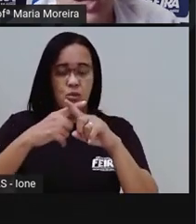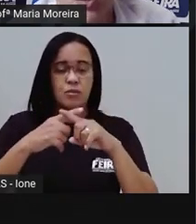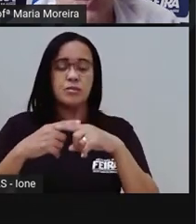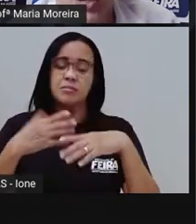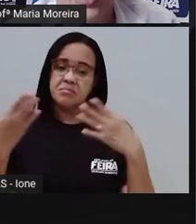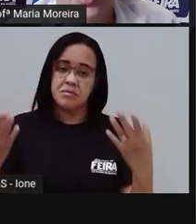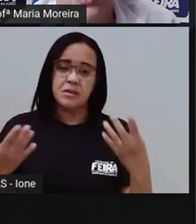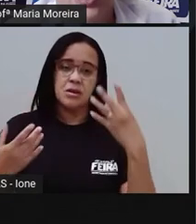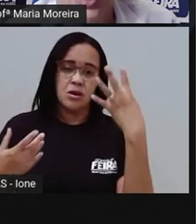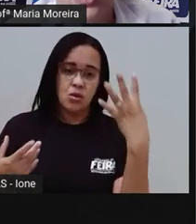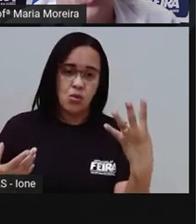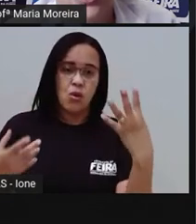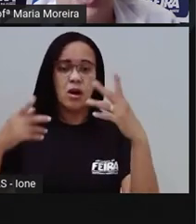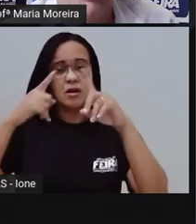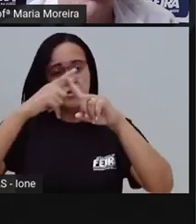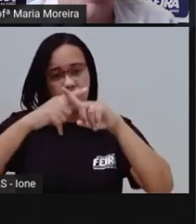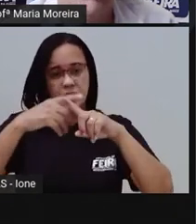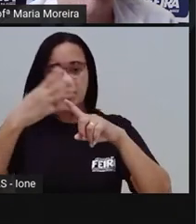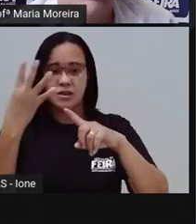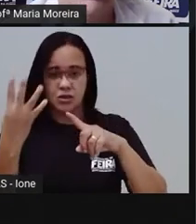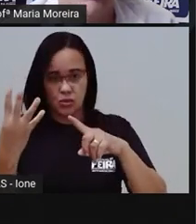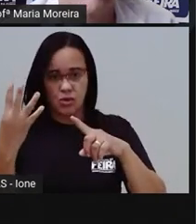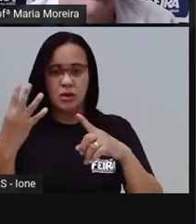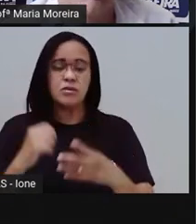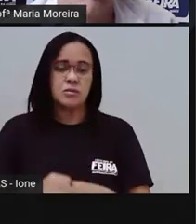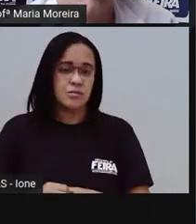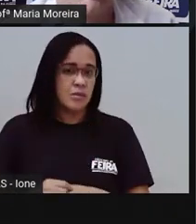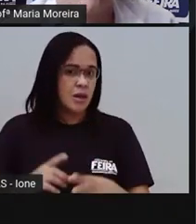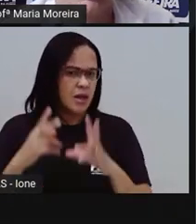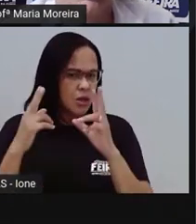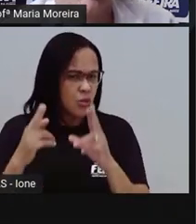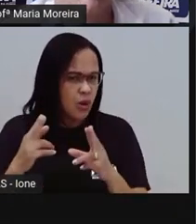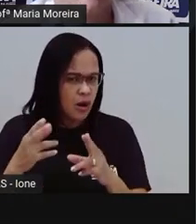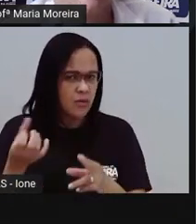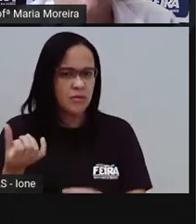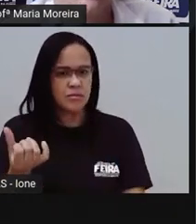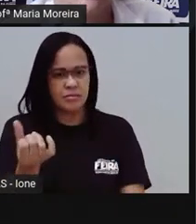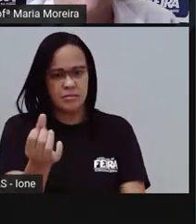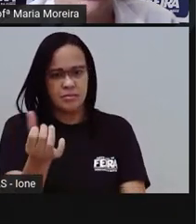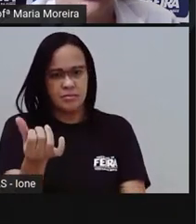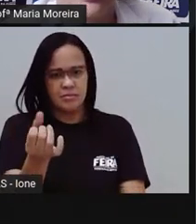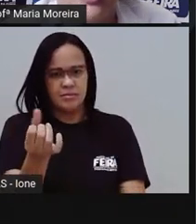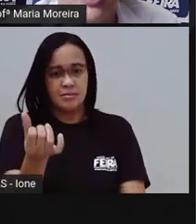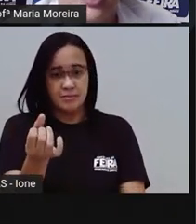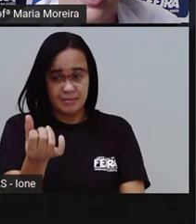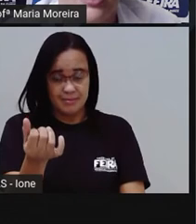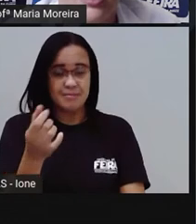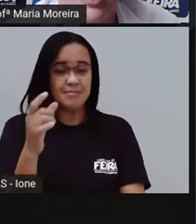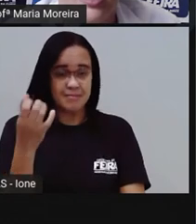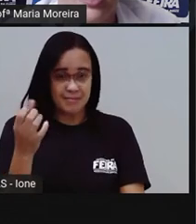quatro. E a gente já sabe que quatro vezes quatro é igual a quanto, ó? Dizer.